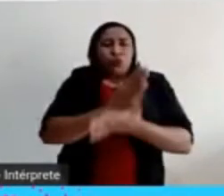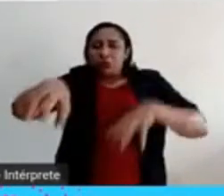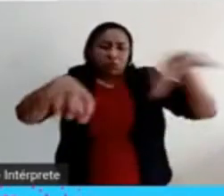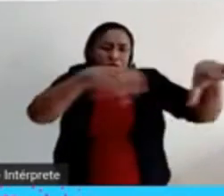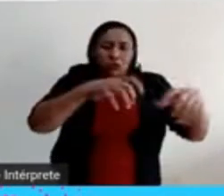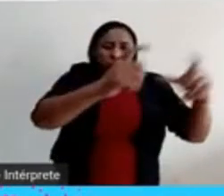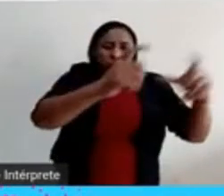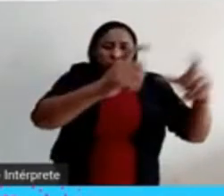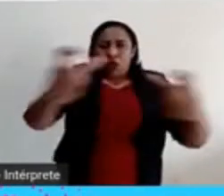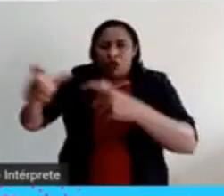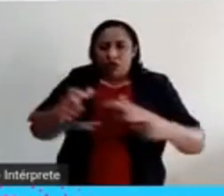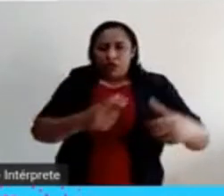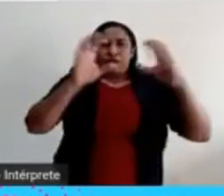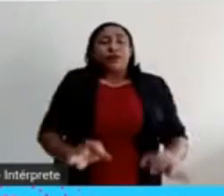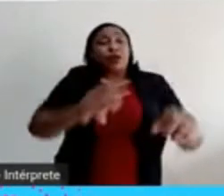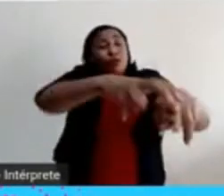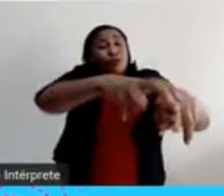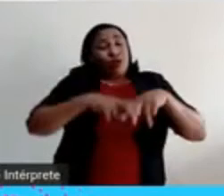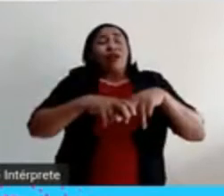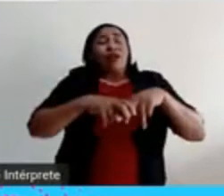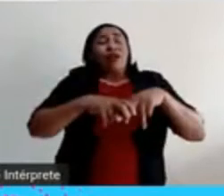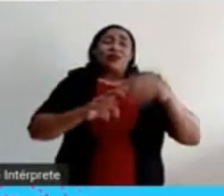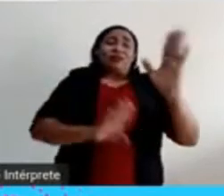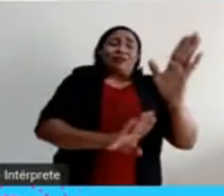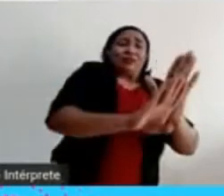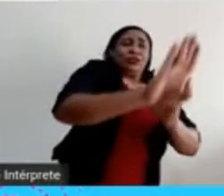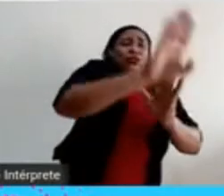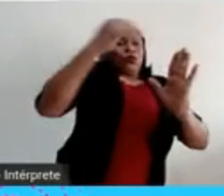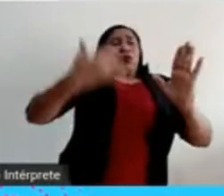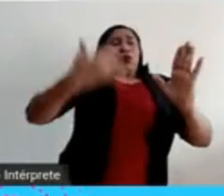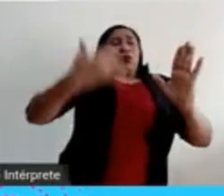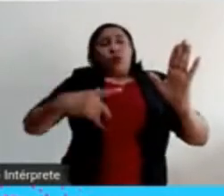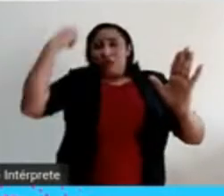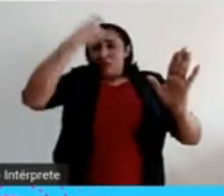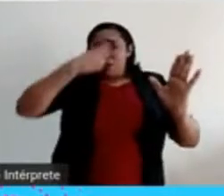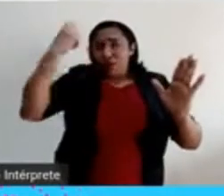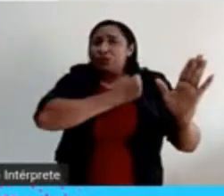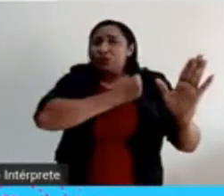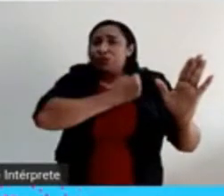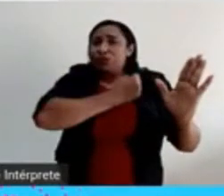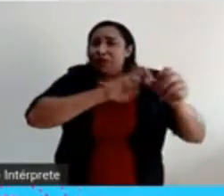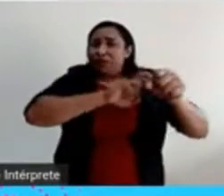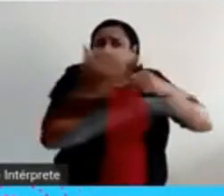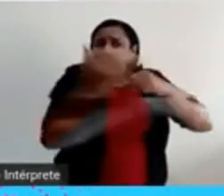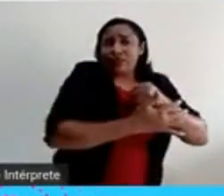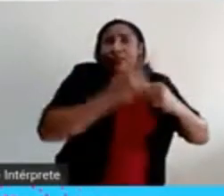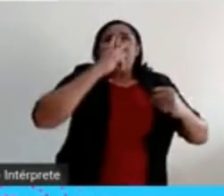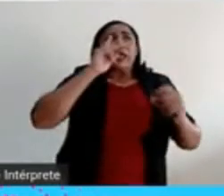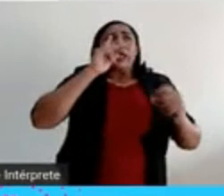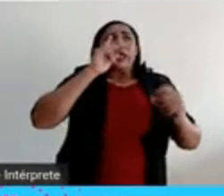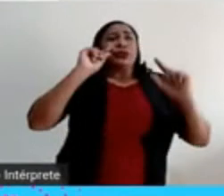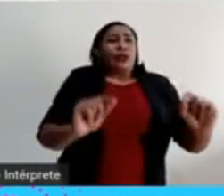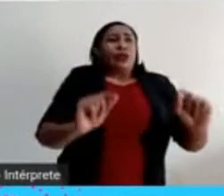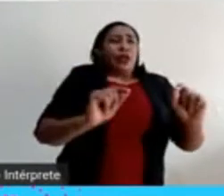função desses números que nos preocupam muito. Você imaginar uma taxa de transmissão de 5 é